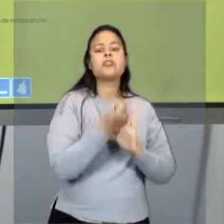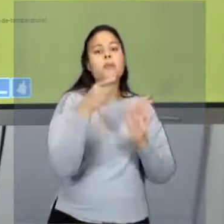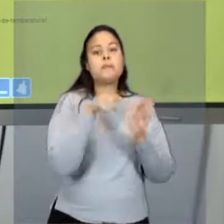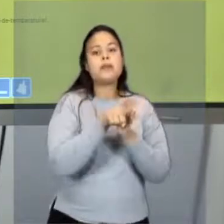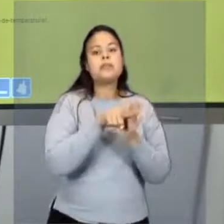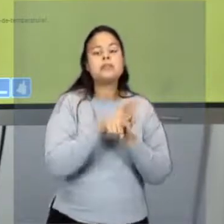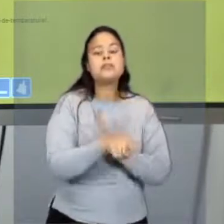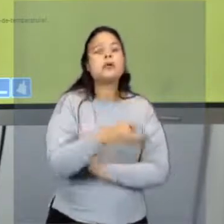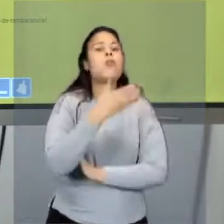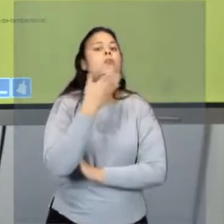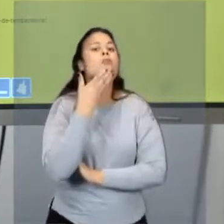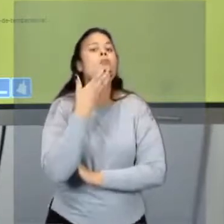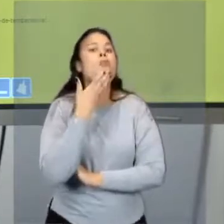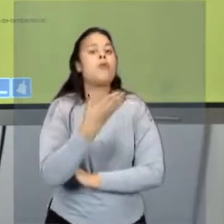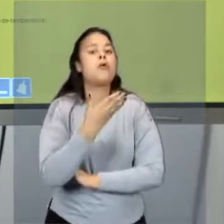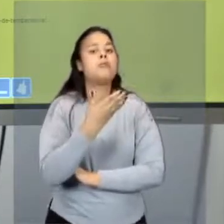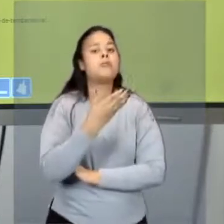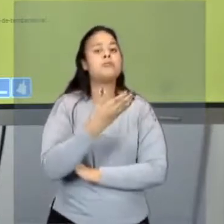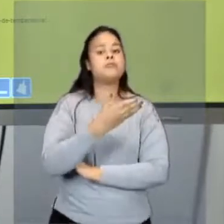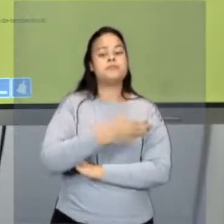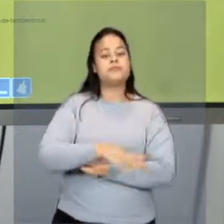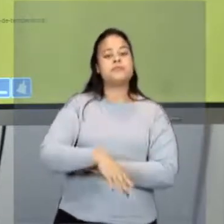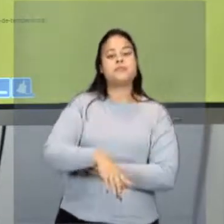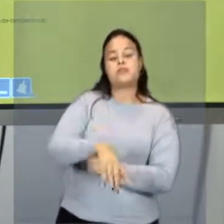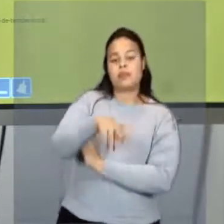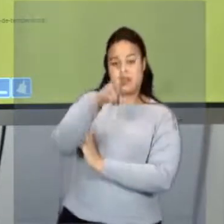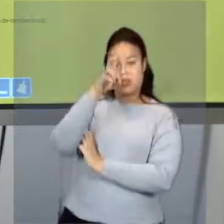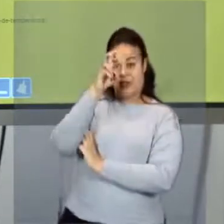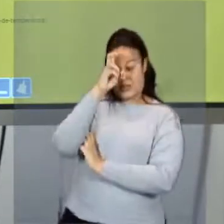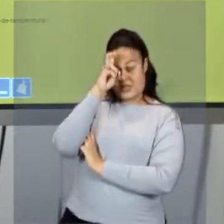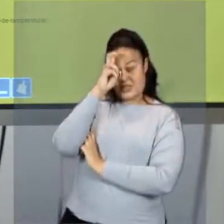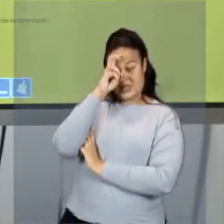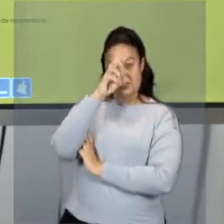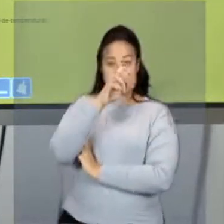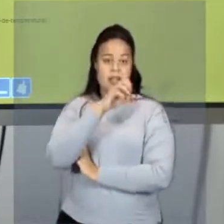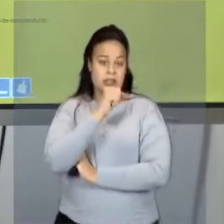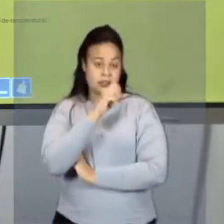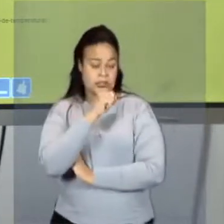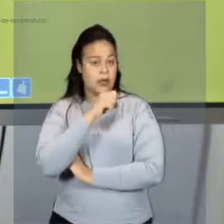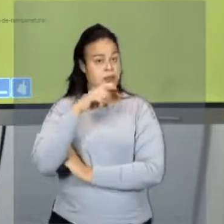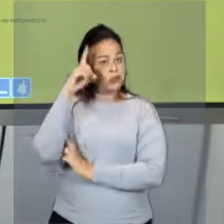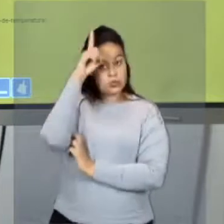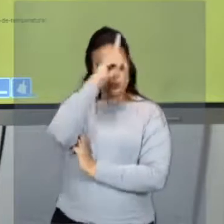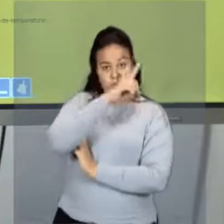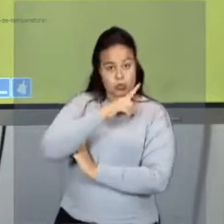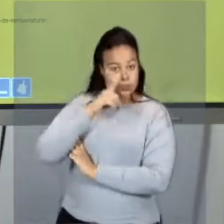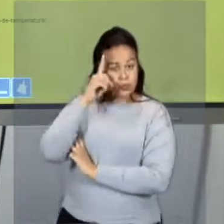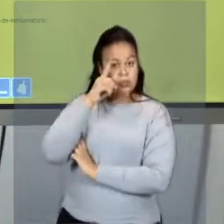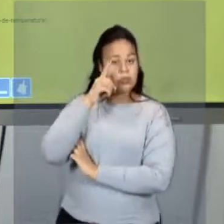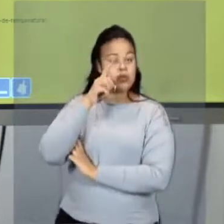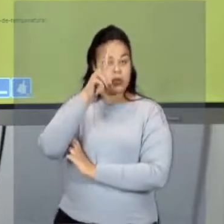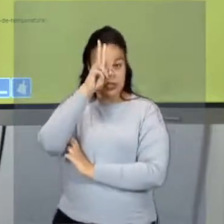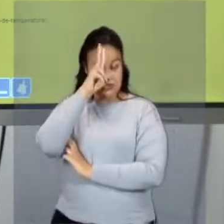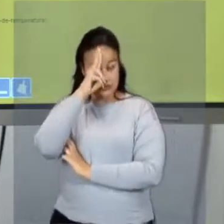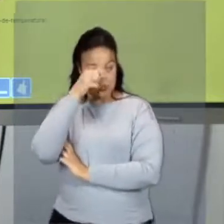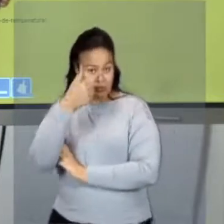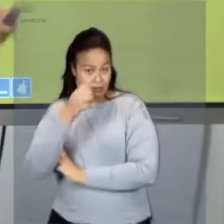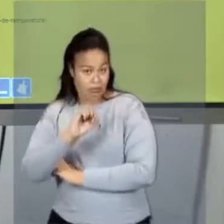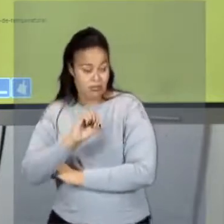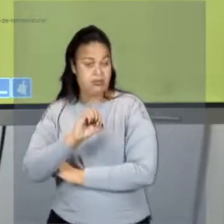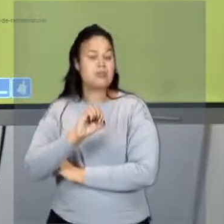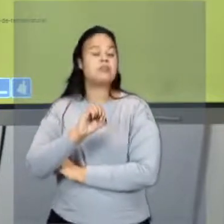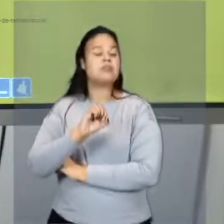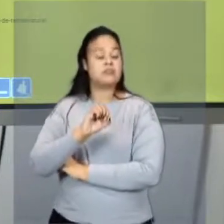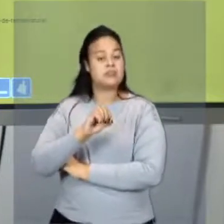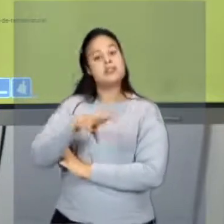15 graus na sexta-feira, no sábado, 13 graus, no domingo, 12 graus, na segunda-feira, 10 graus